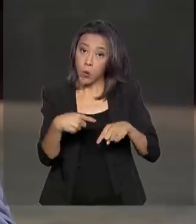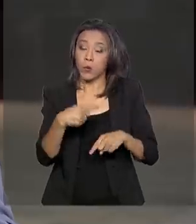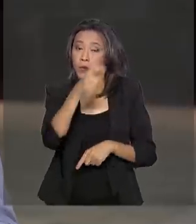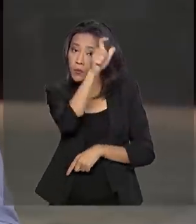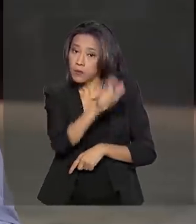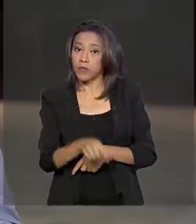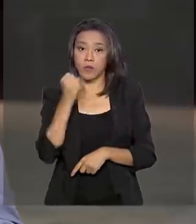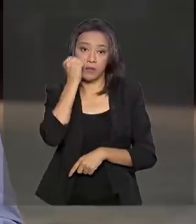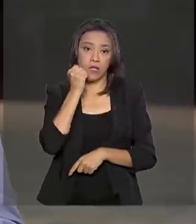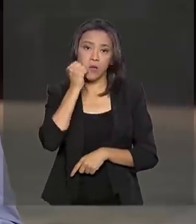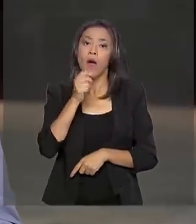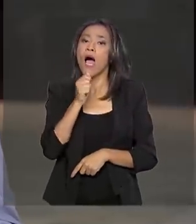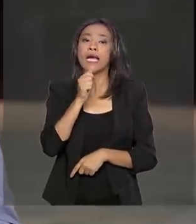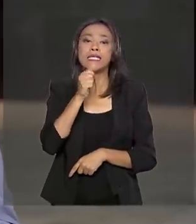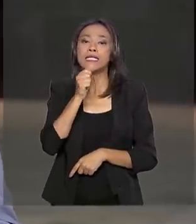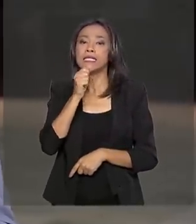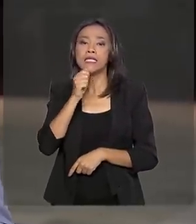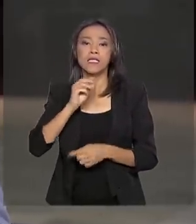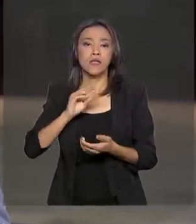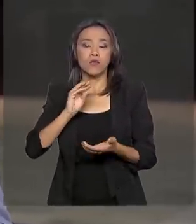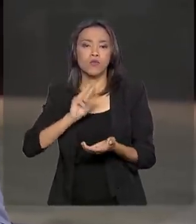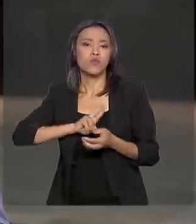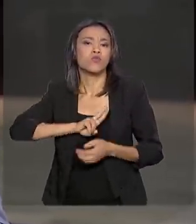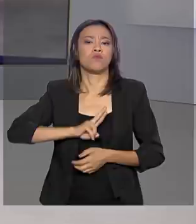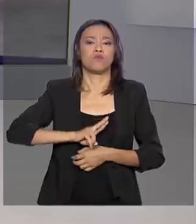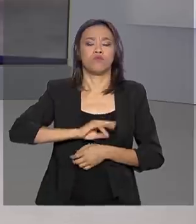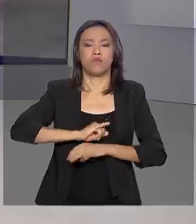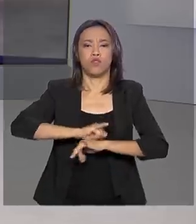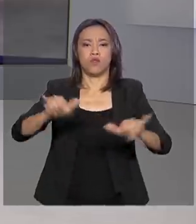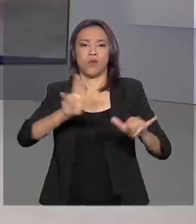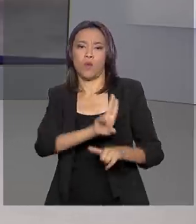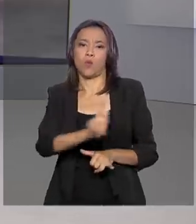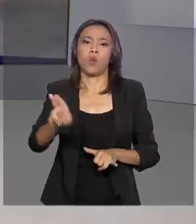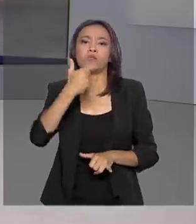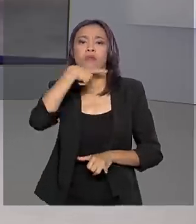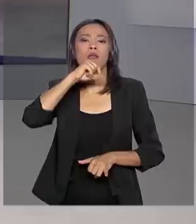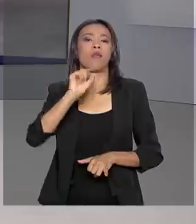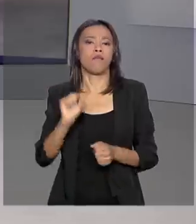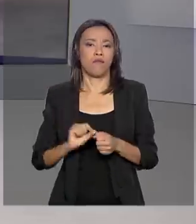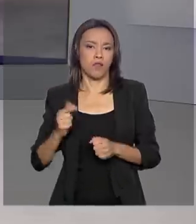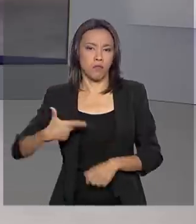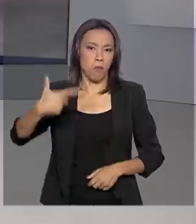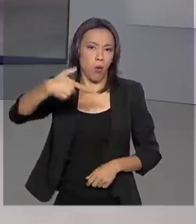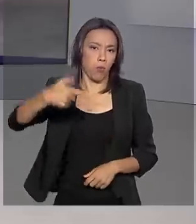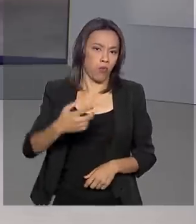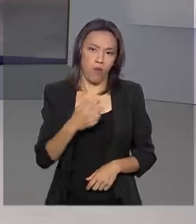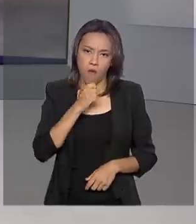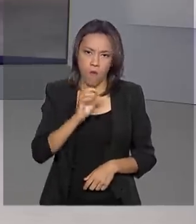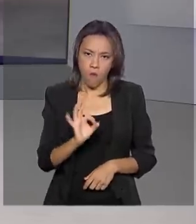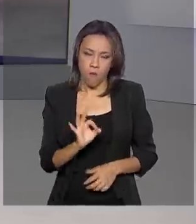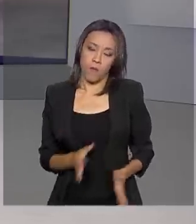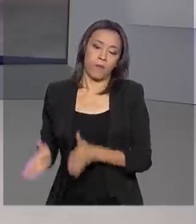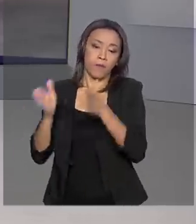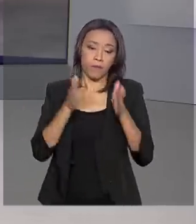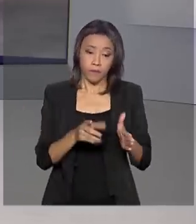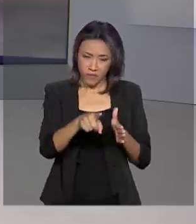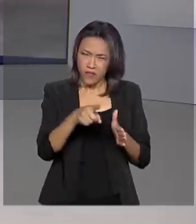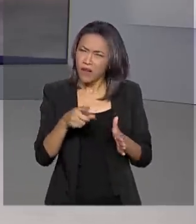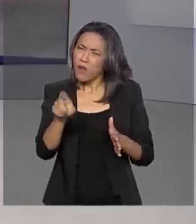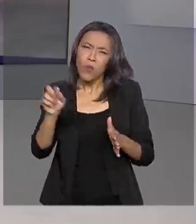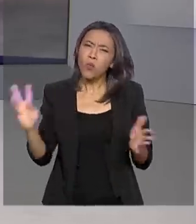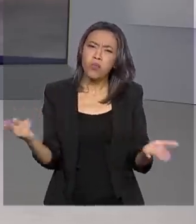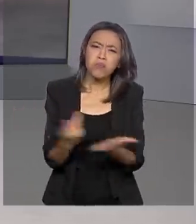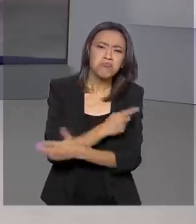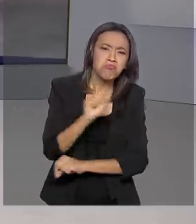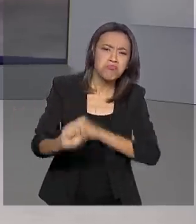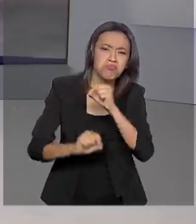enquanto, a identidade dos atiradores, Renata. Glauco, a gente viu nas imagens ali, policiais militares, eles estão em greve. Qual o